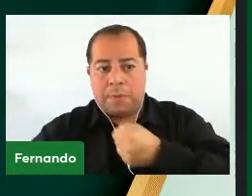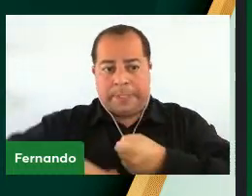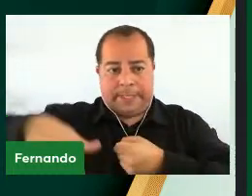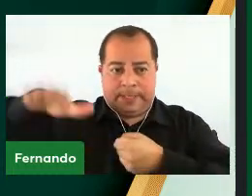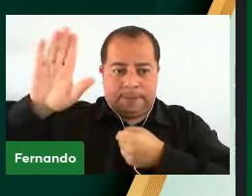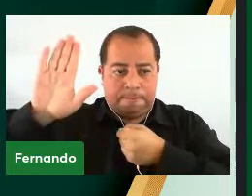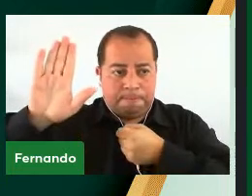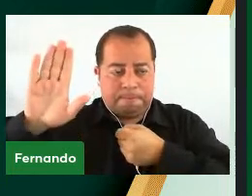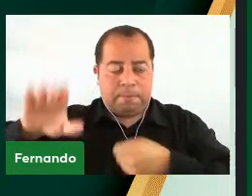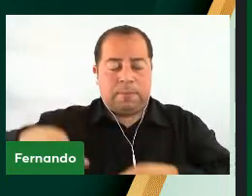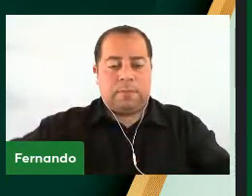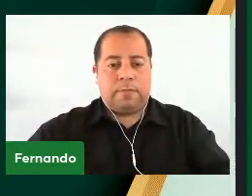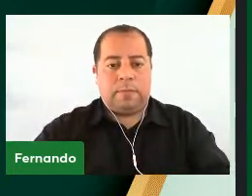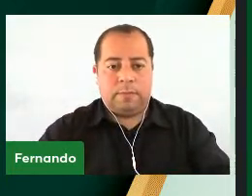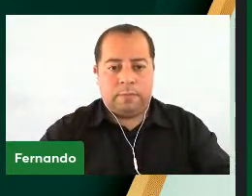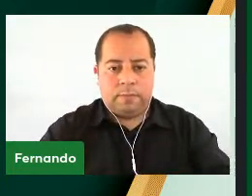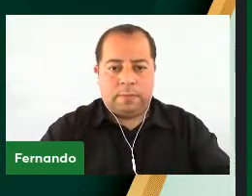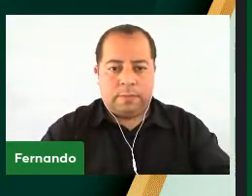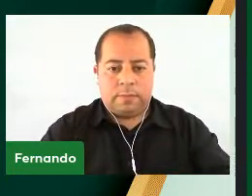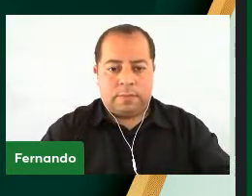direita e faça a leitura